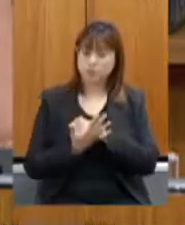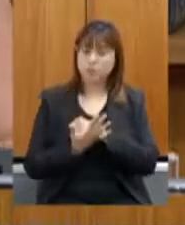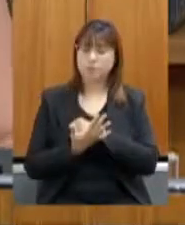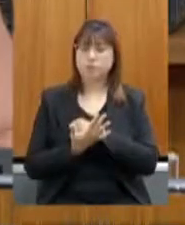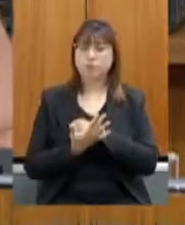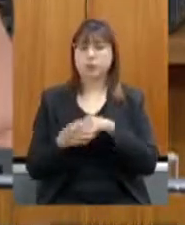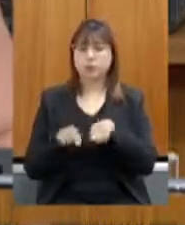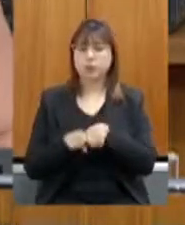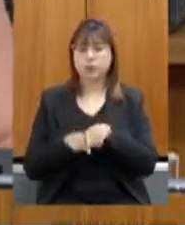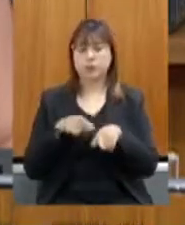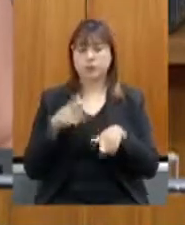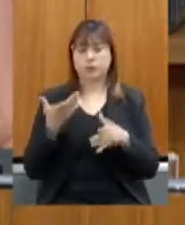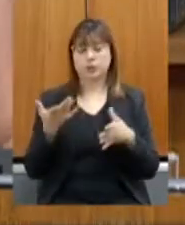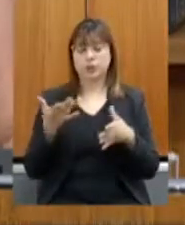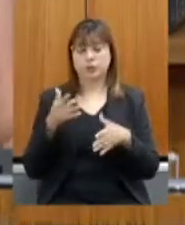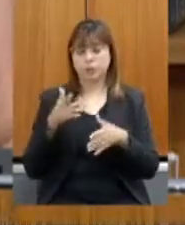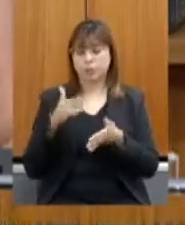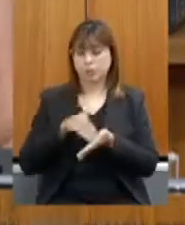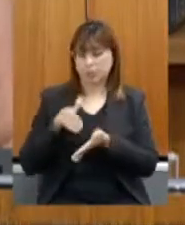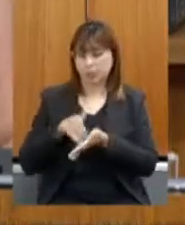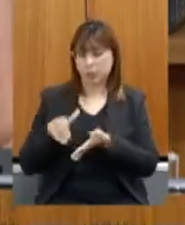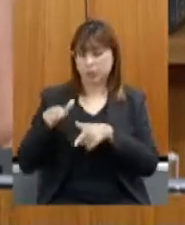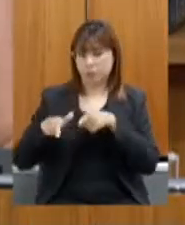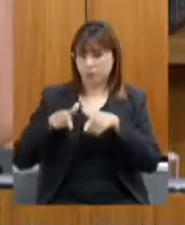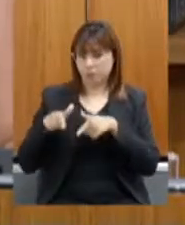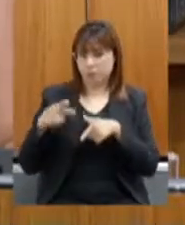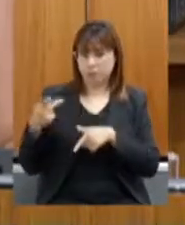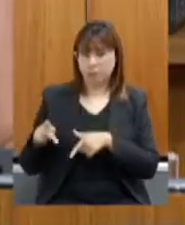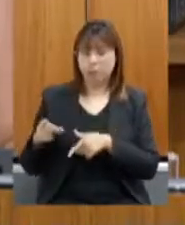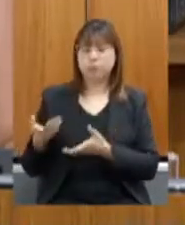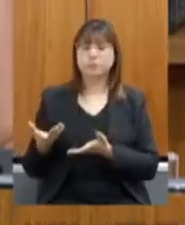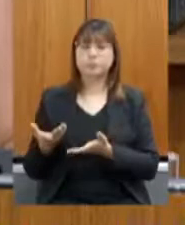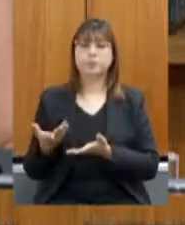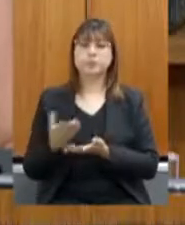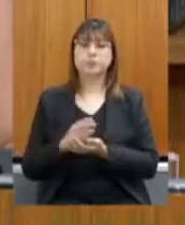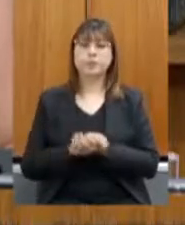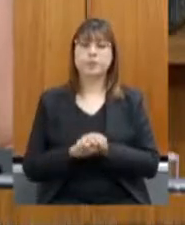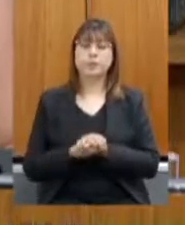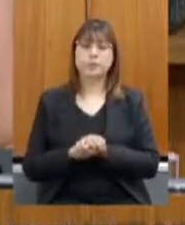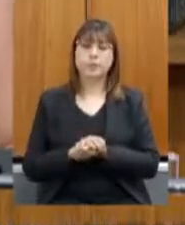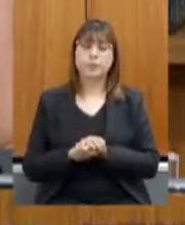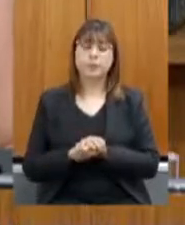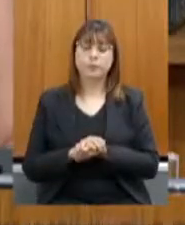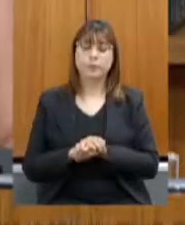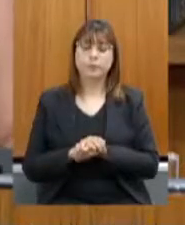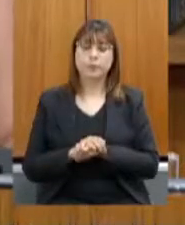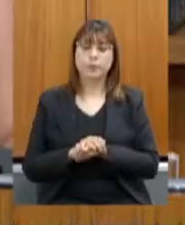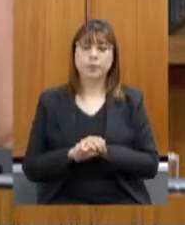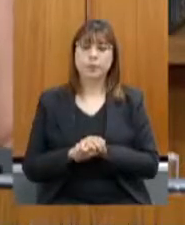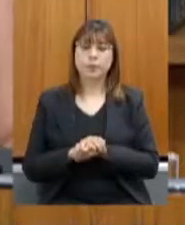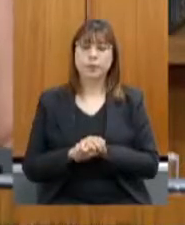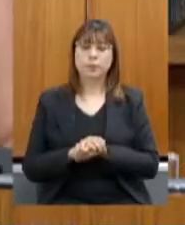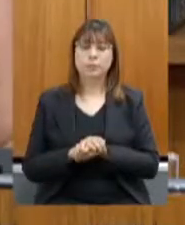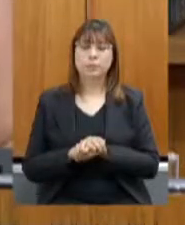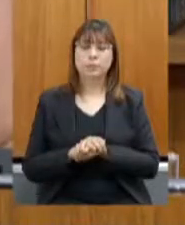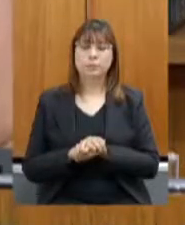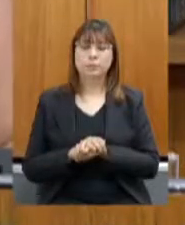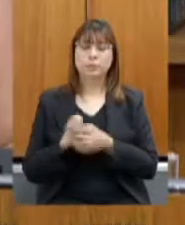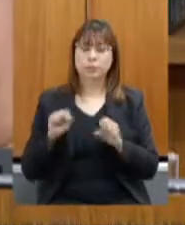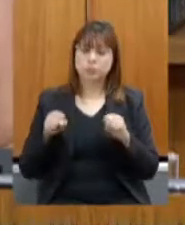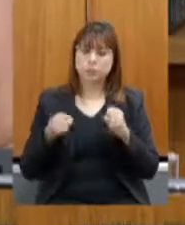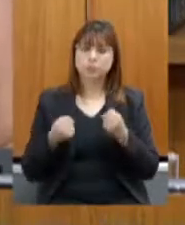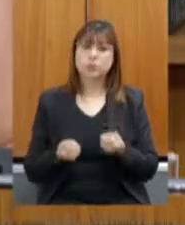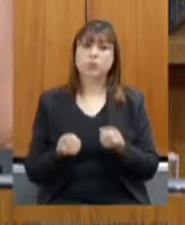o trabalho da Secretaria de Agricultura, Pecuária e Abastecimento, que vem fazendo todo o empenho